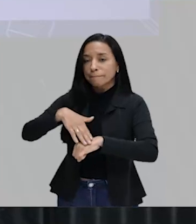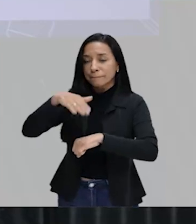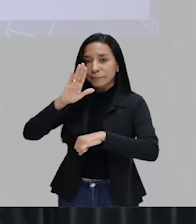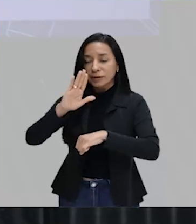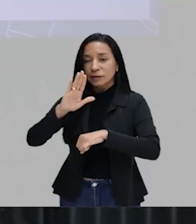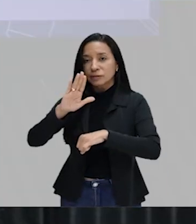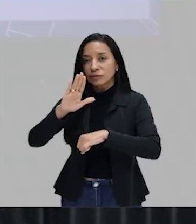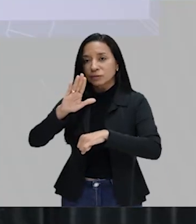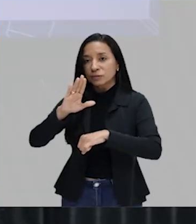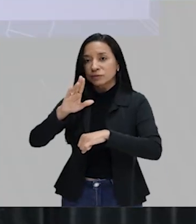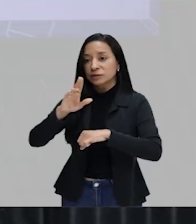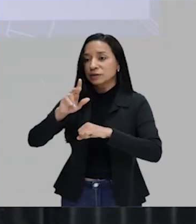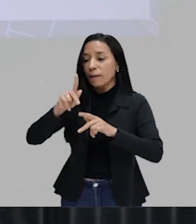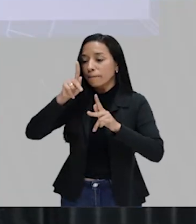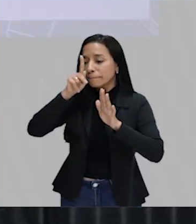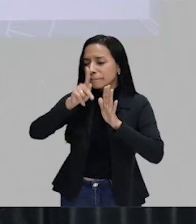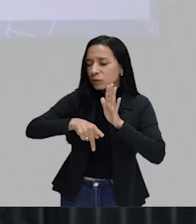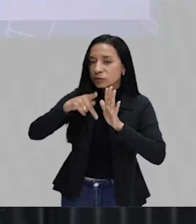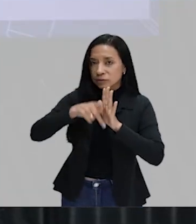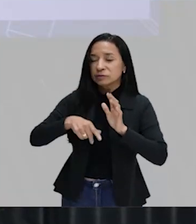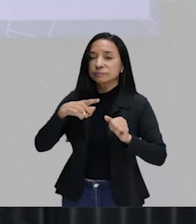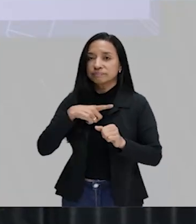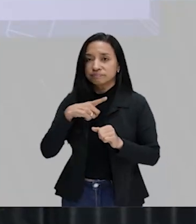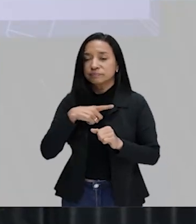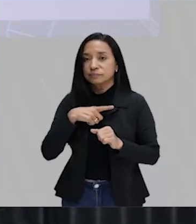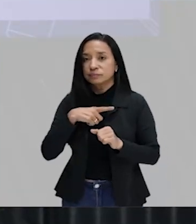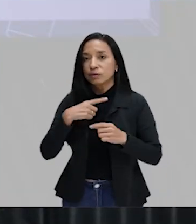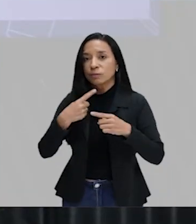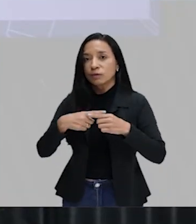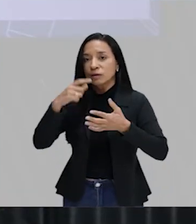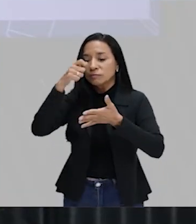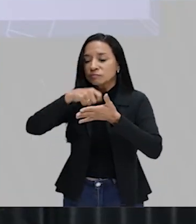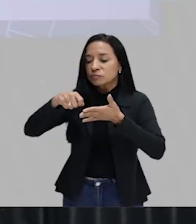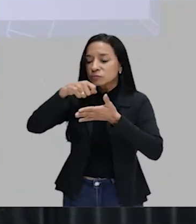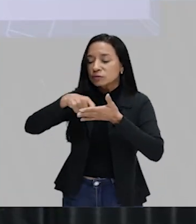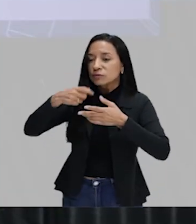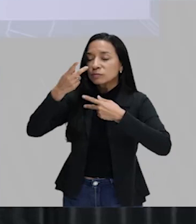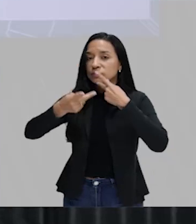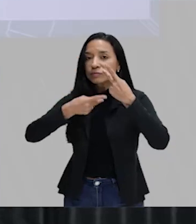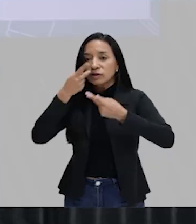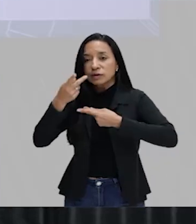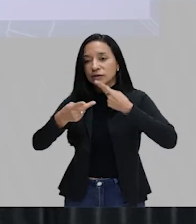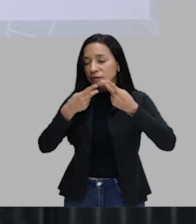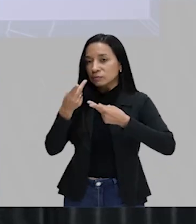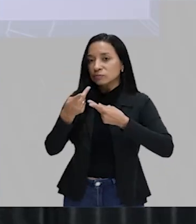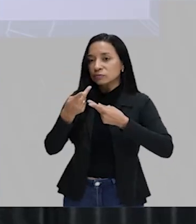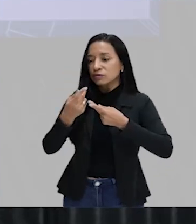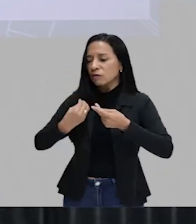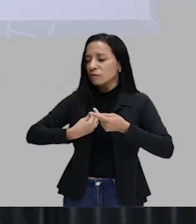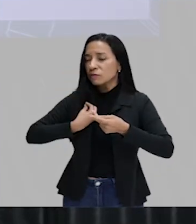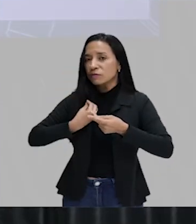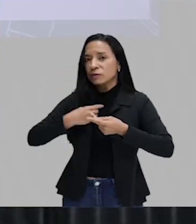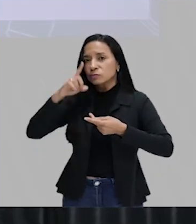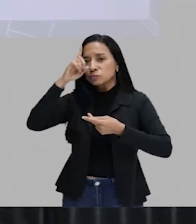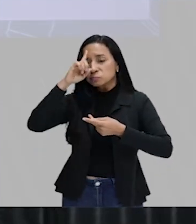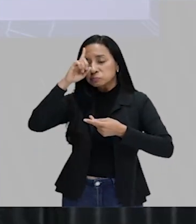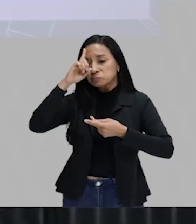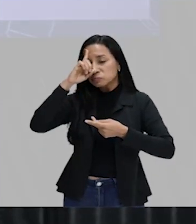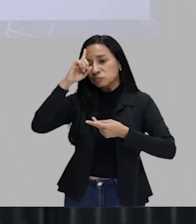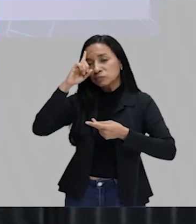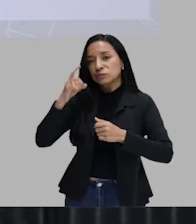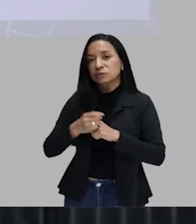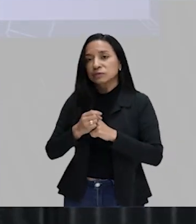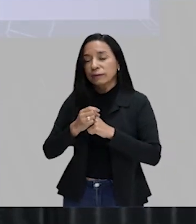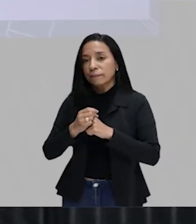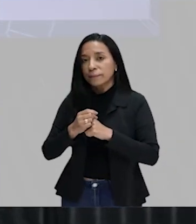potenciais que nós temos, né? Porque nós escrevemos, nós falamos, nós lidamos com ela no dia a dia. Então, nós podemos convencer,